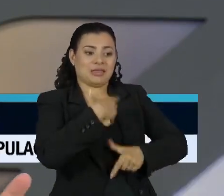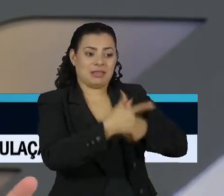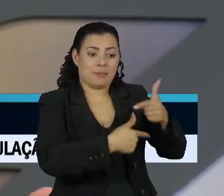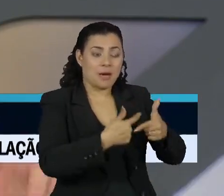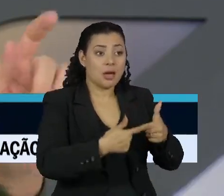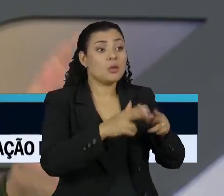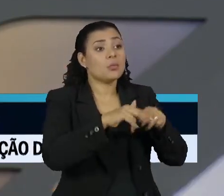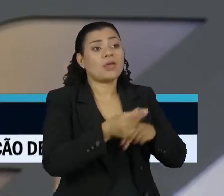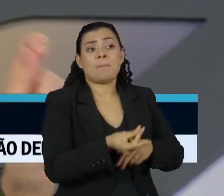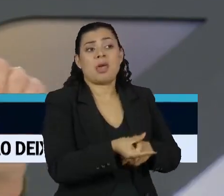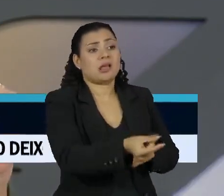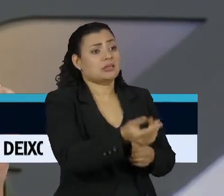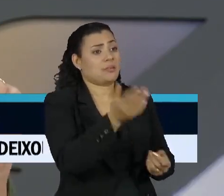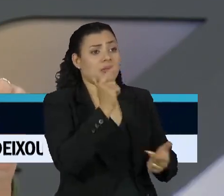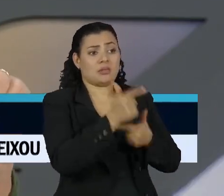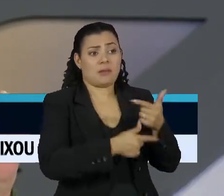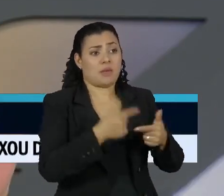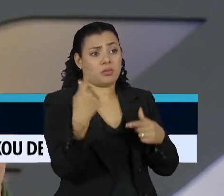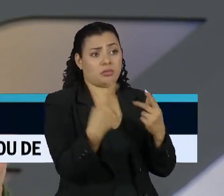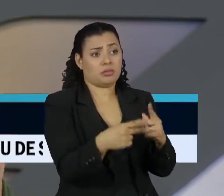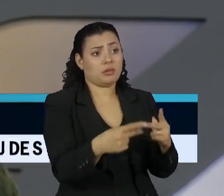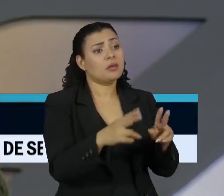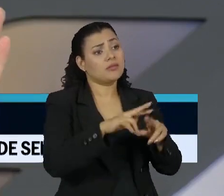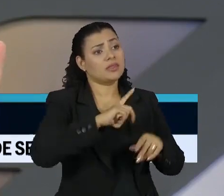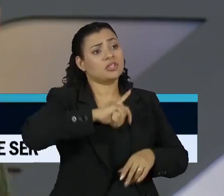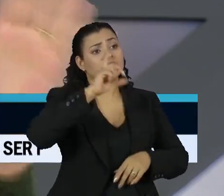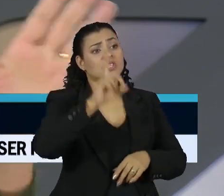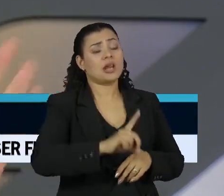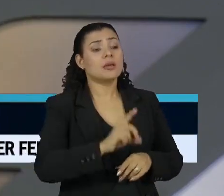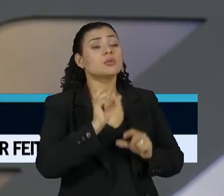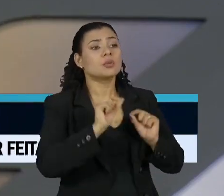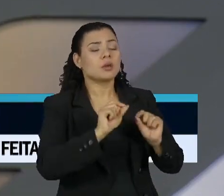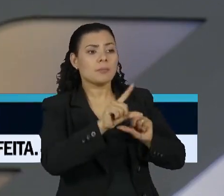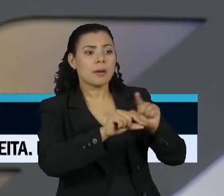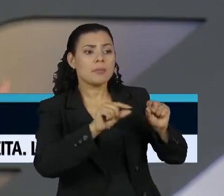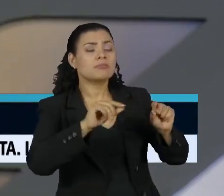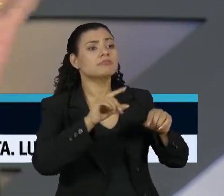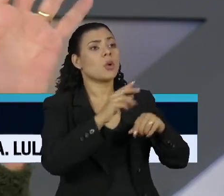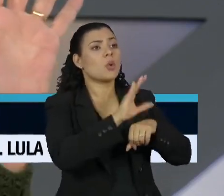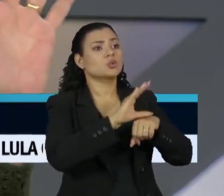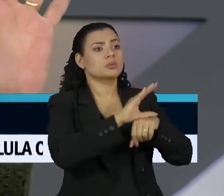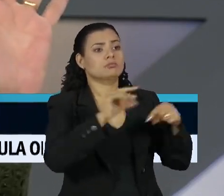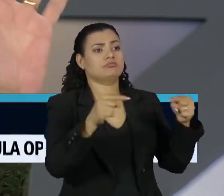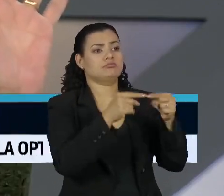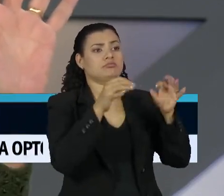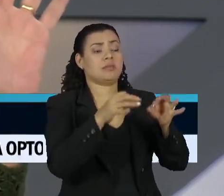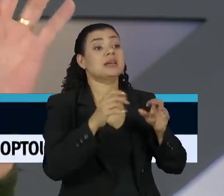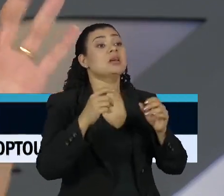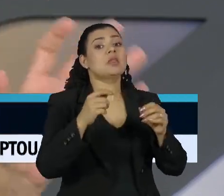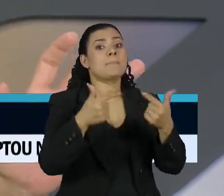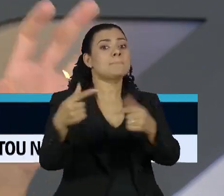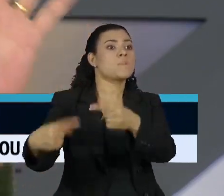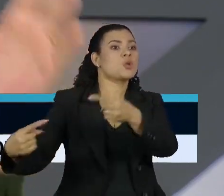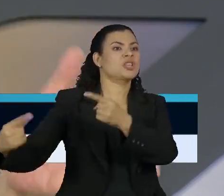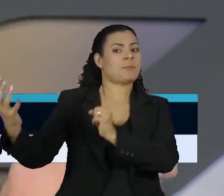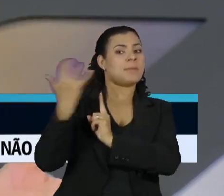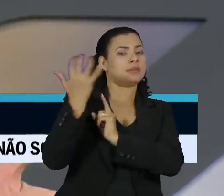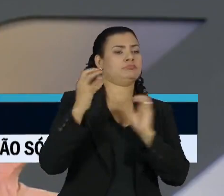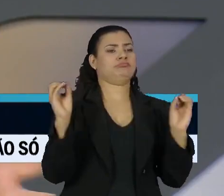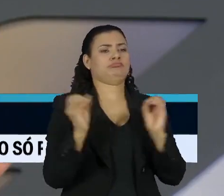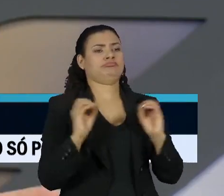vitalício. Vai ter todo o direito de fazer o exame estritamente à luz da Constituição, sem as pressões políticas que, normalmente, um alguém